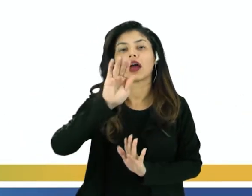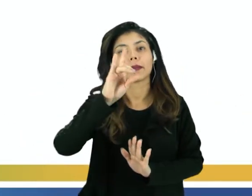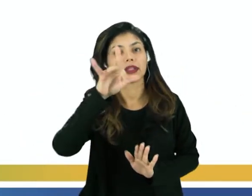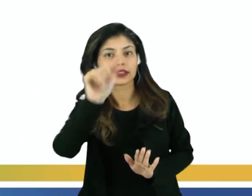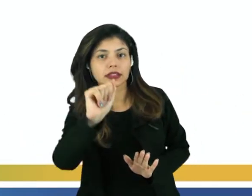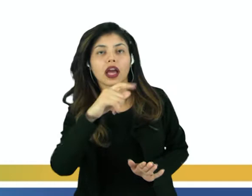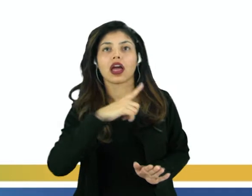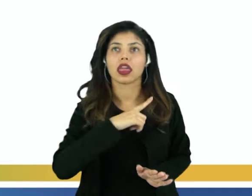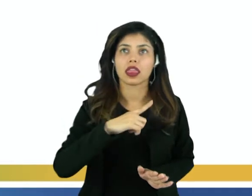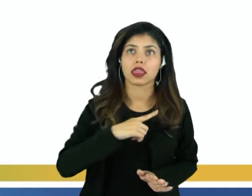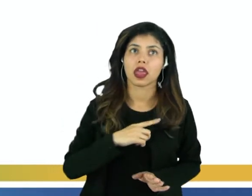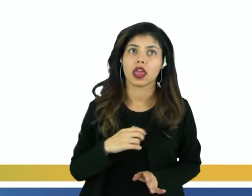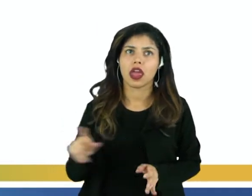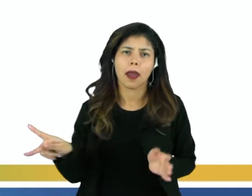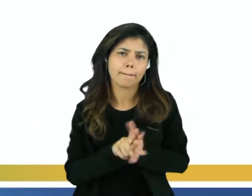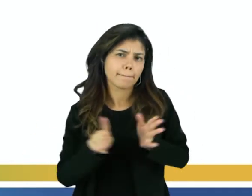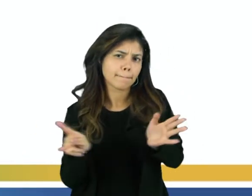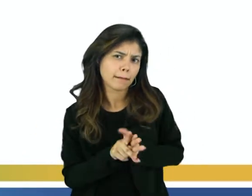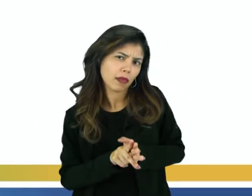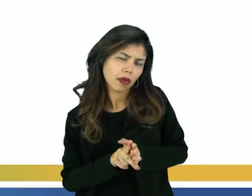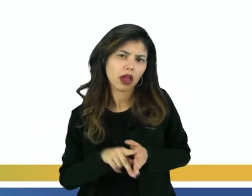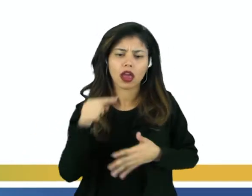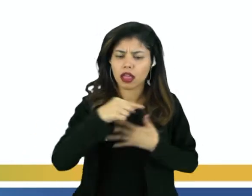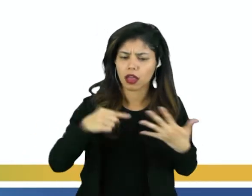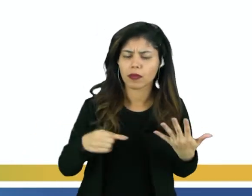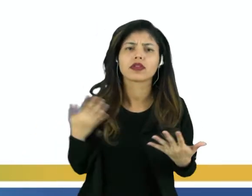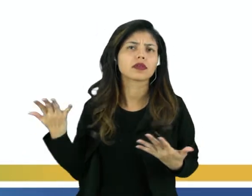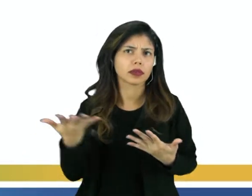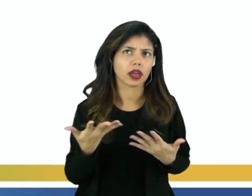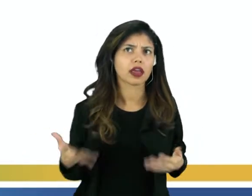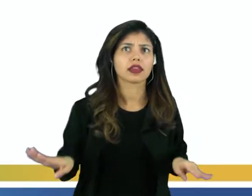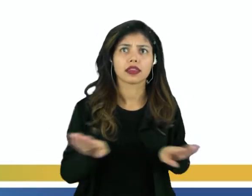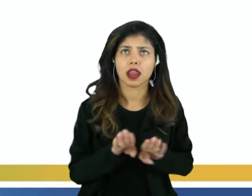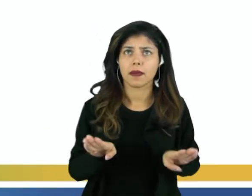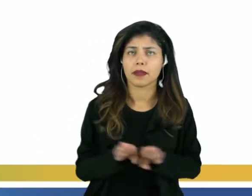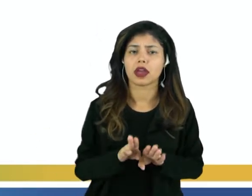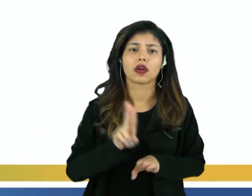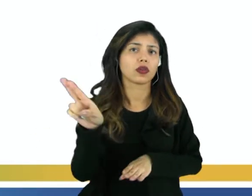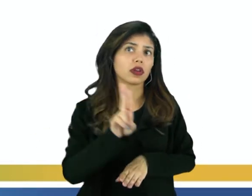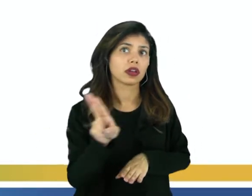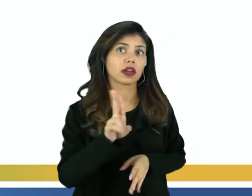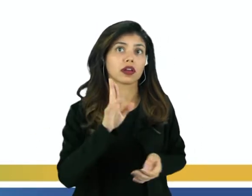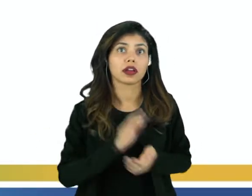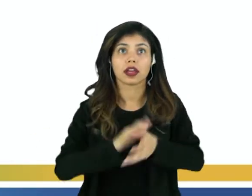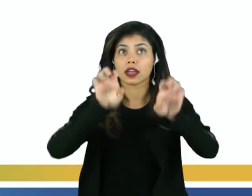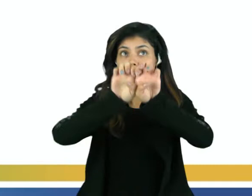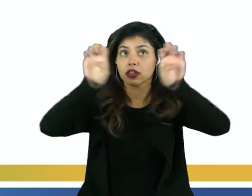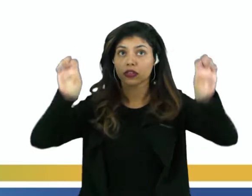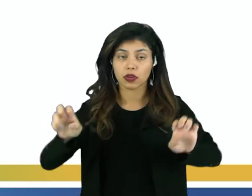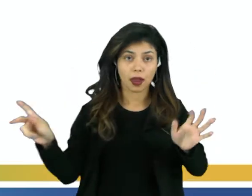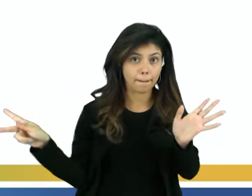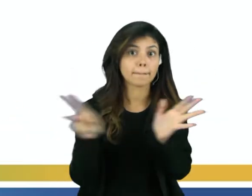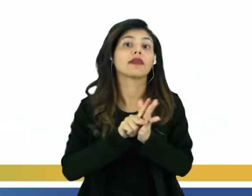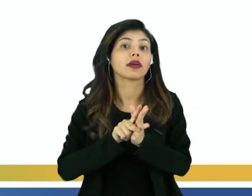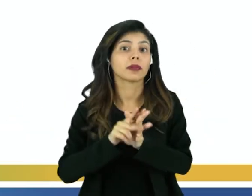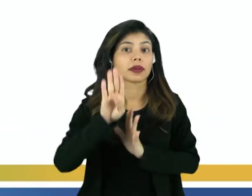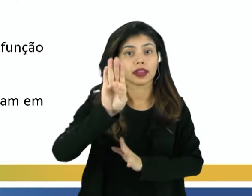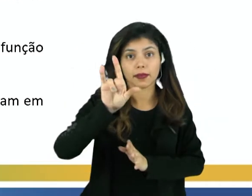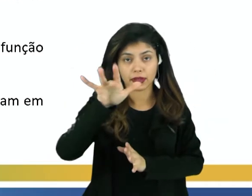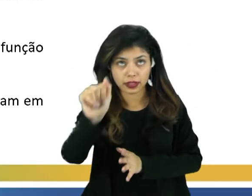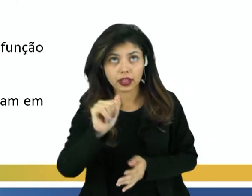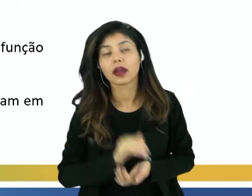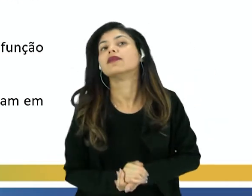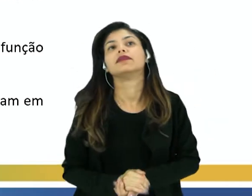hidrográficas possuem alguns elementos básicos que também são chamados de estrutura da bacia. É